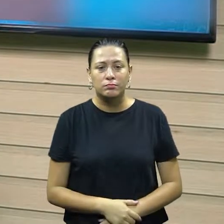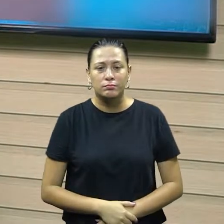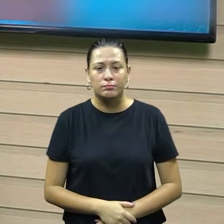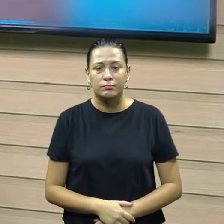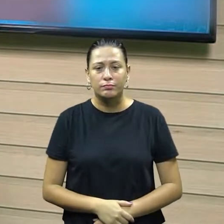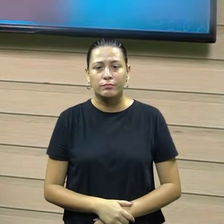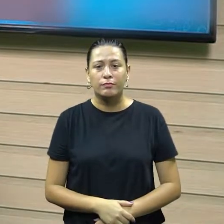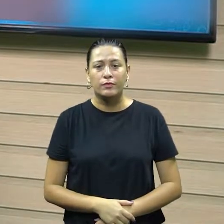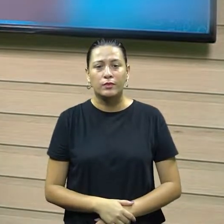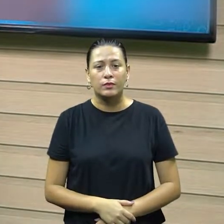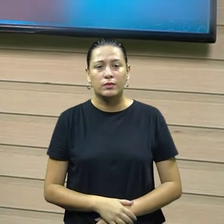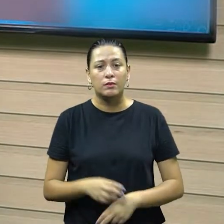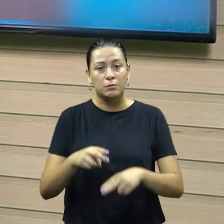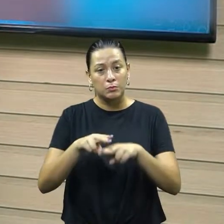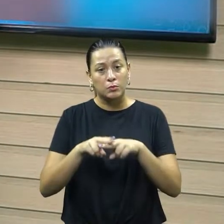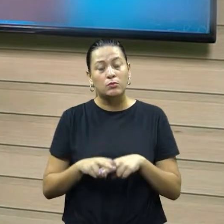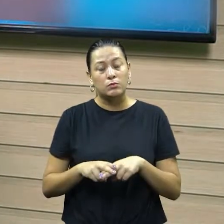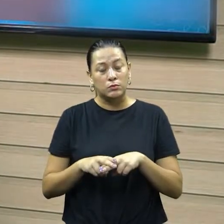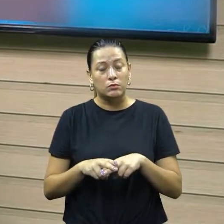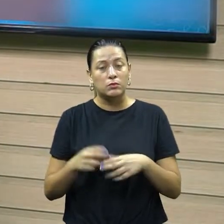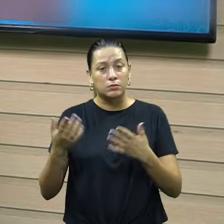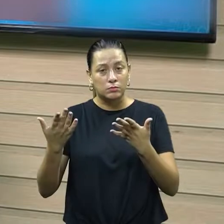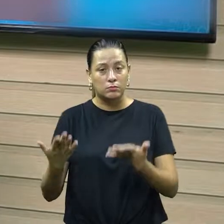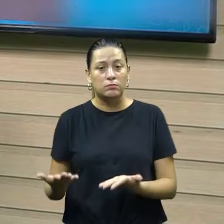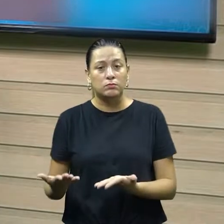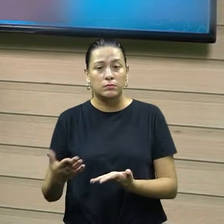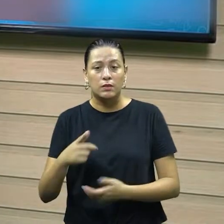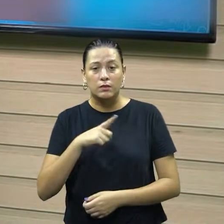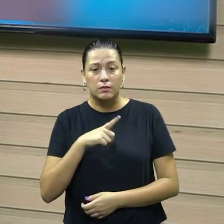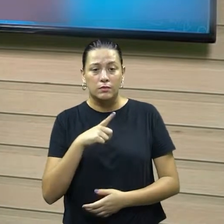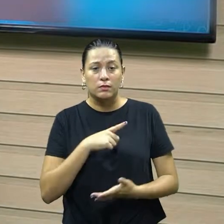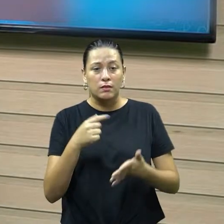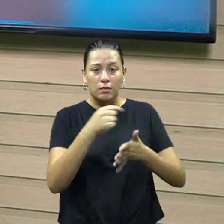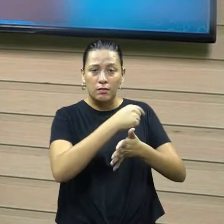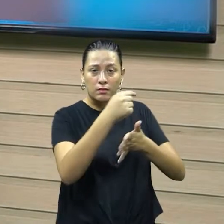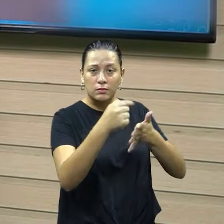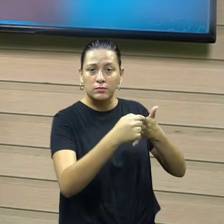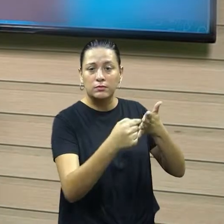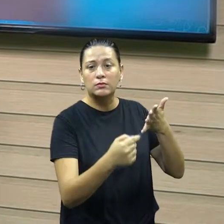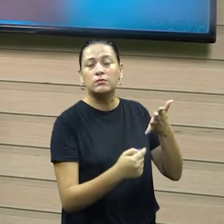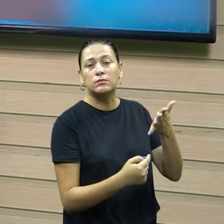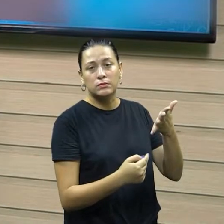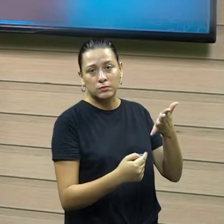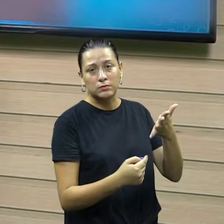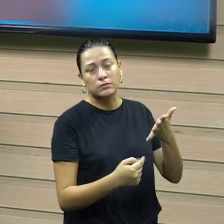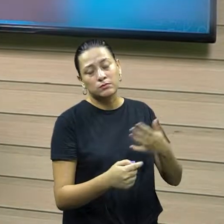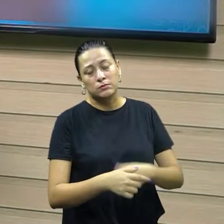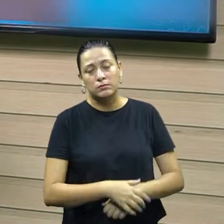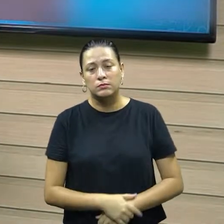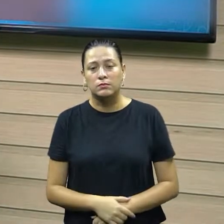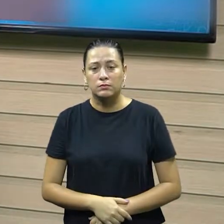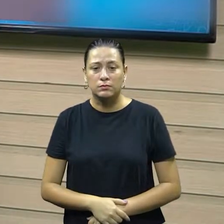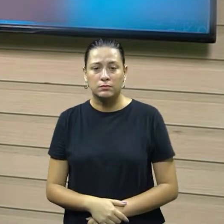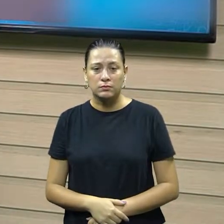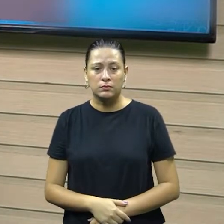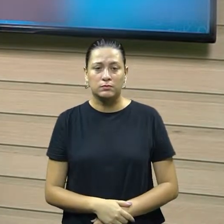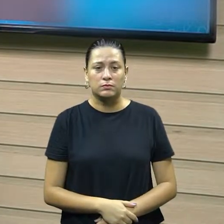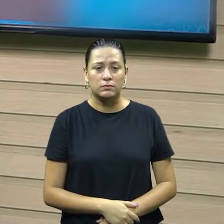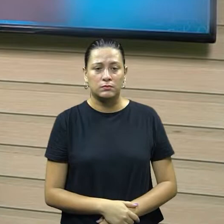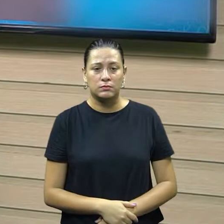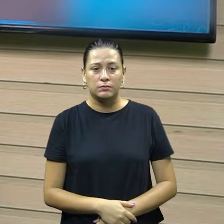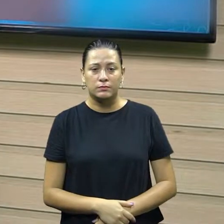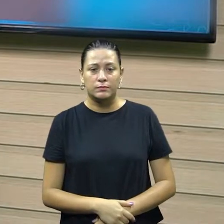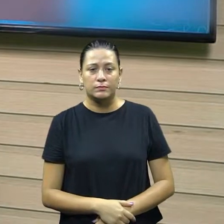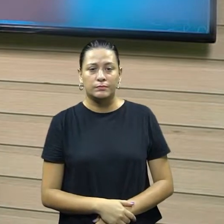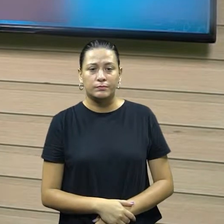que ela nomeia, que nesse processo de desenvolvimento, a tem todas essas questões aqui, que se faz presente, né, então,